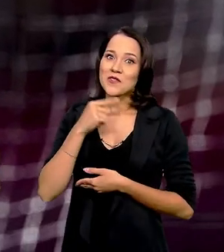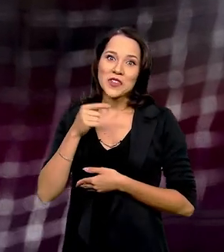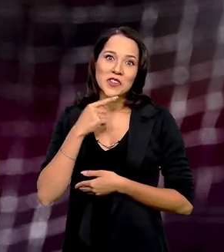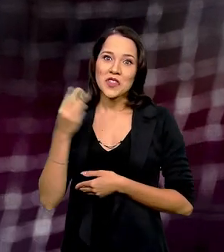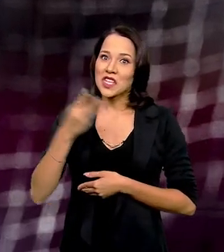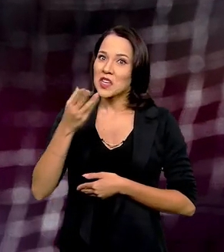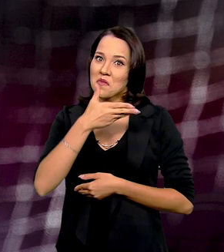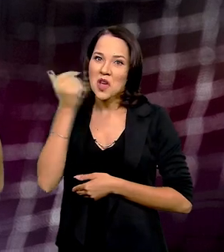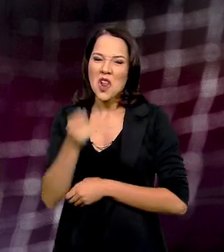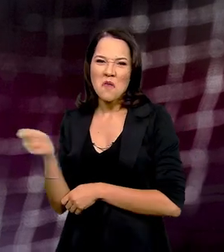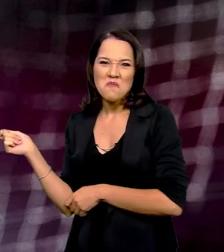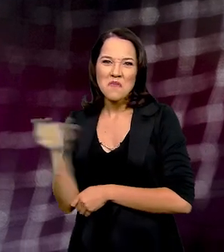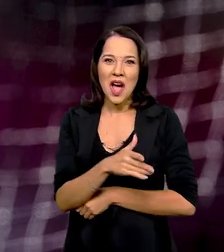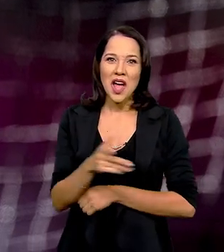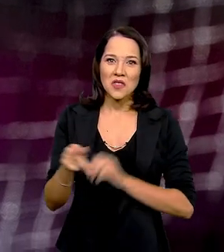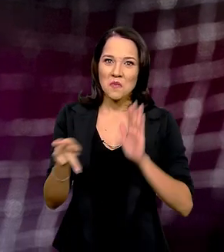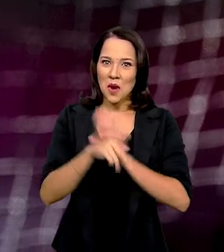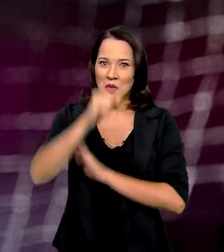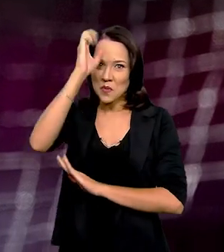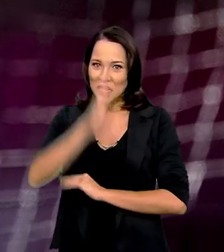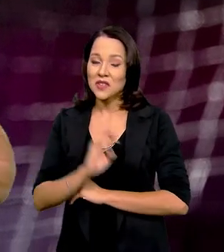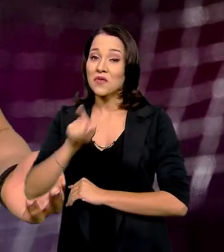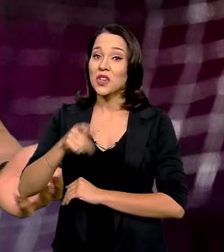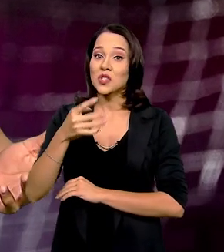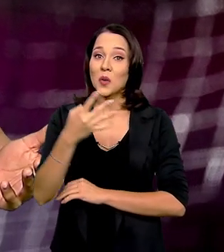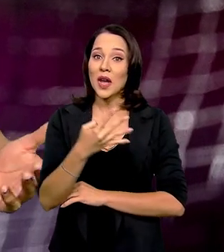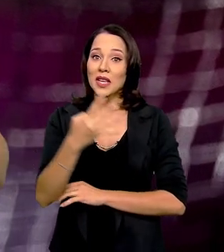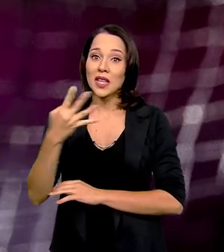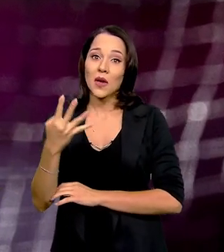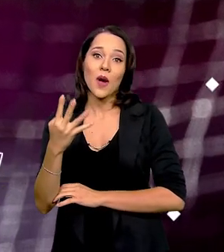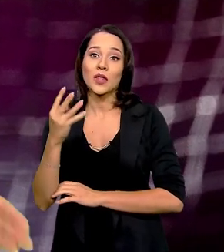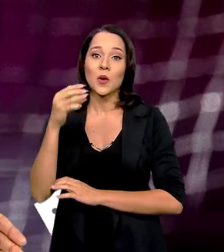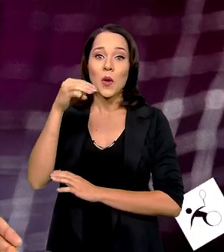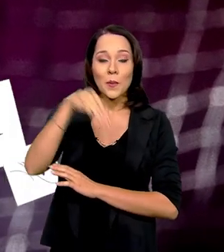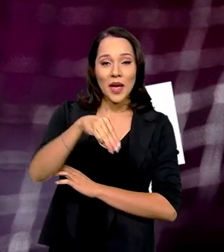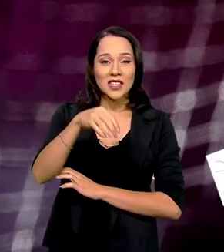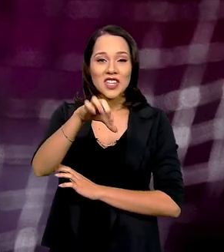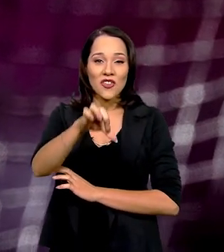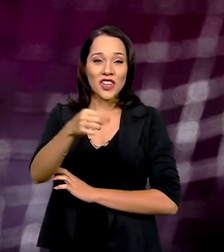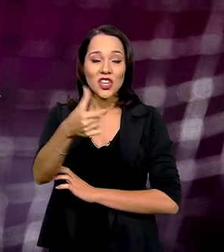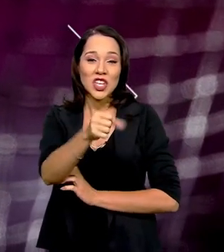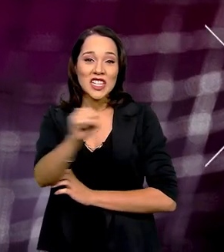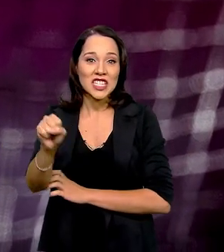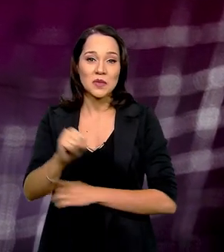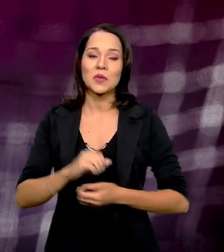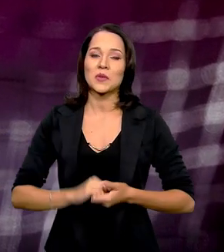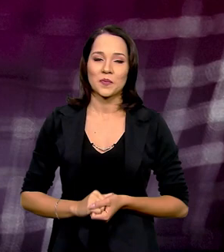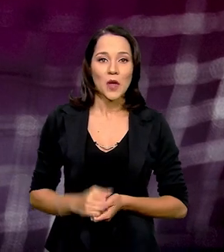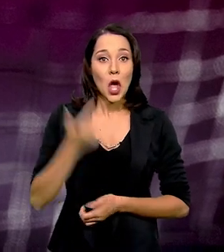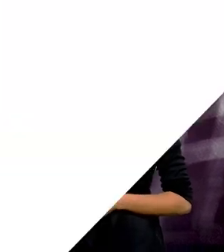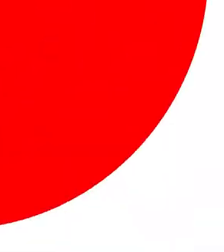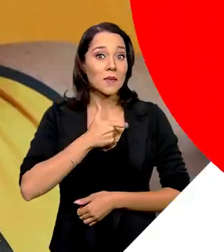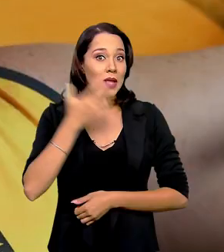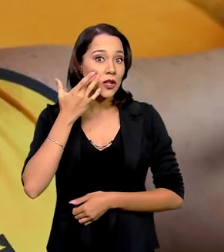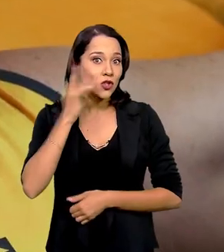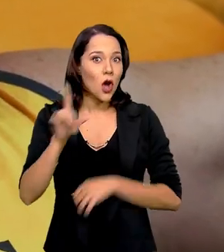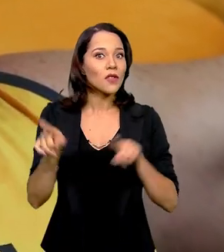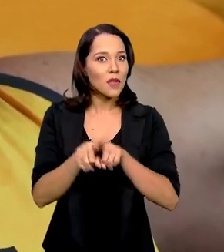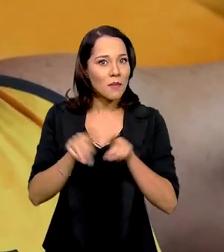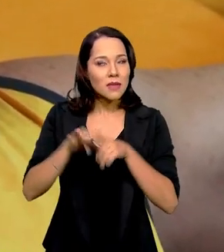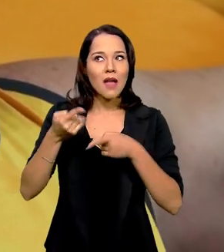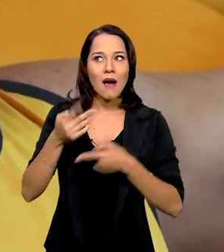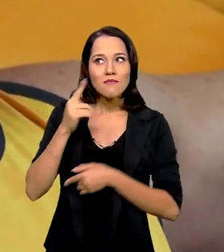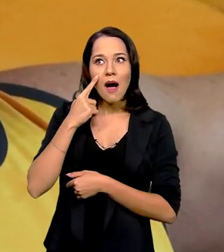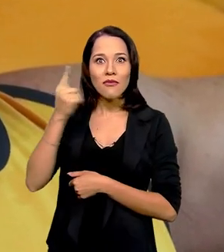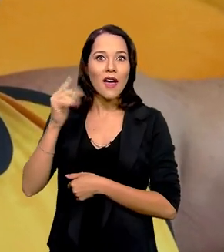bateu nem o terceiro melhor lançamento do brasileiro, que foi de 44 metros e 92 centímetros. Outra medalha